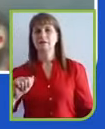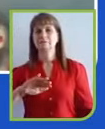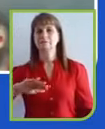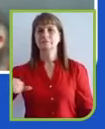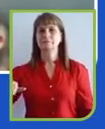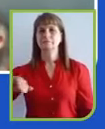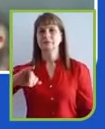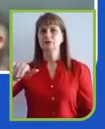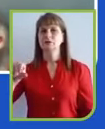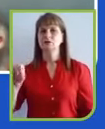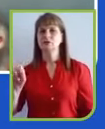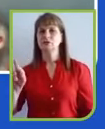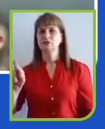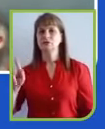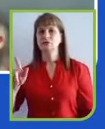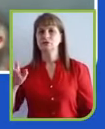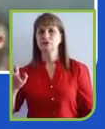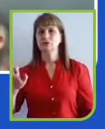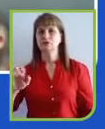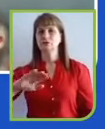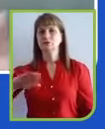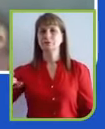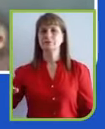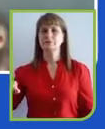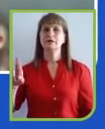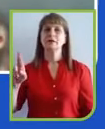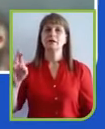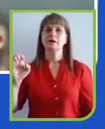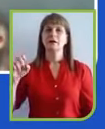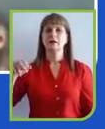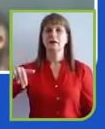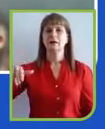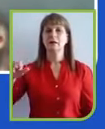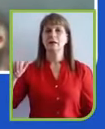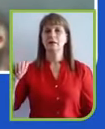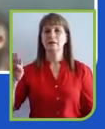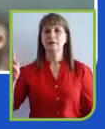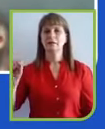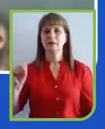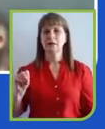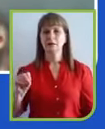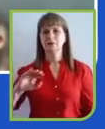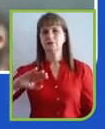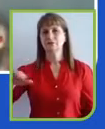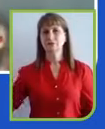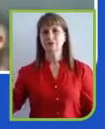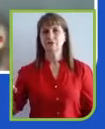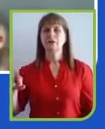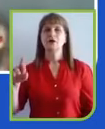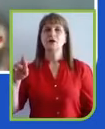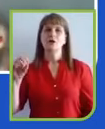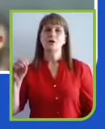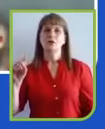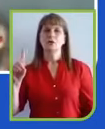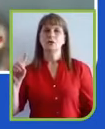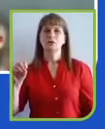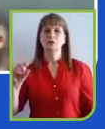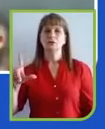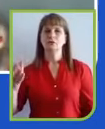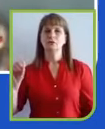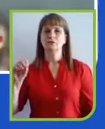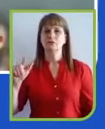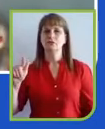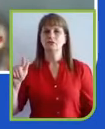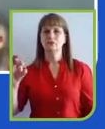o Rodolfo, que é um anfitrião, para encerrar 11 e 1. Trazemos um minutinho, mas foi bom, conseguimos cobrir